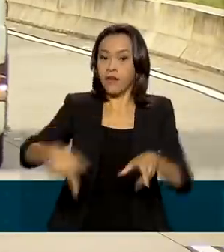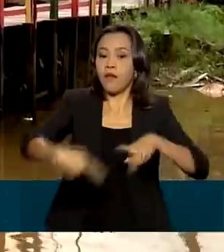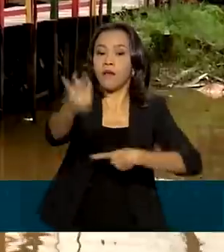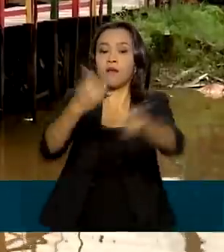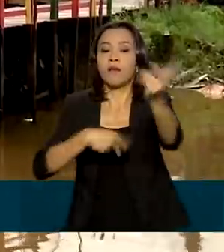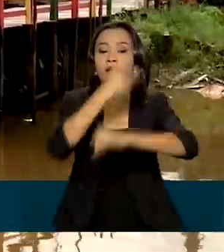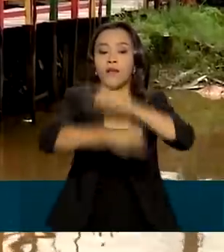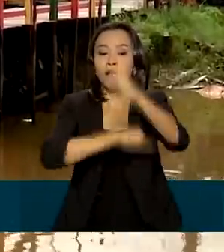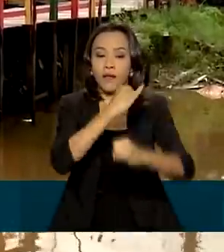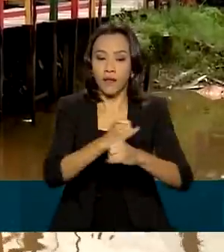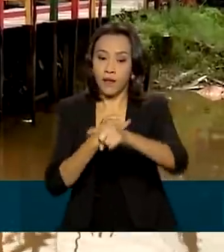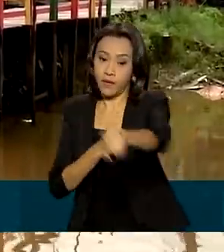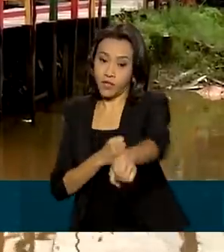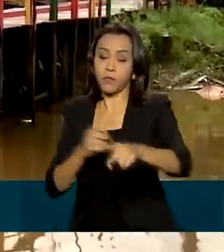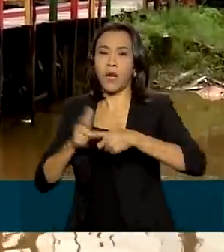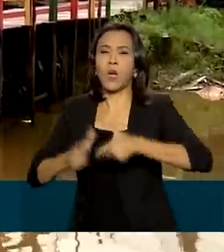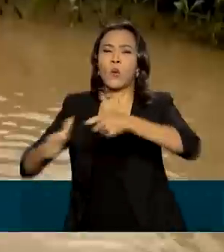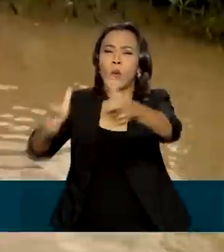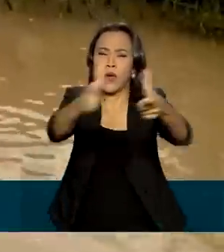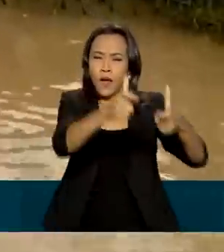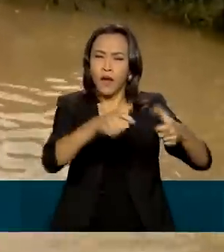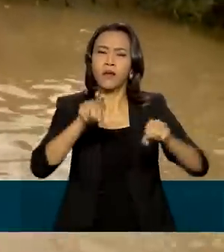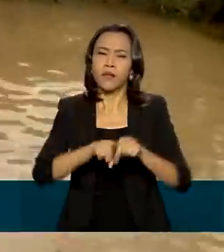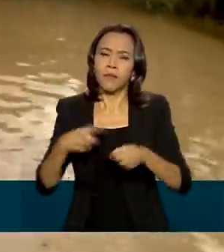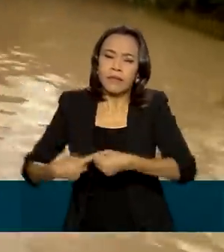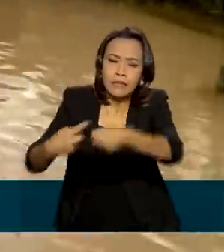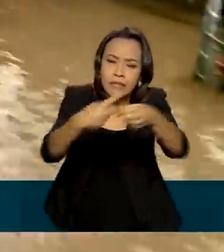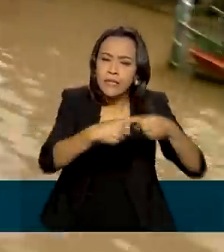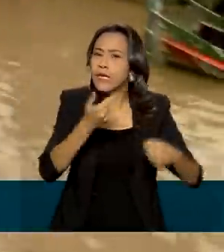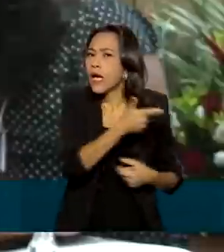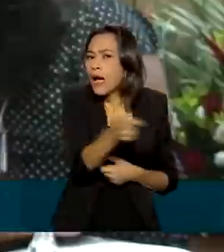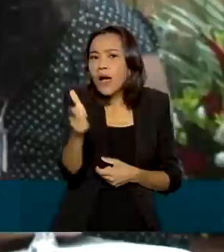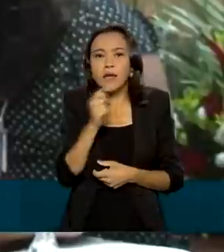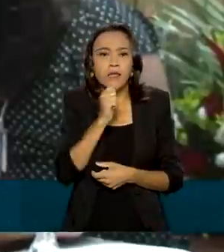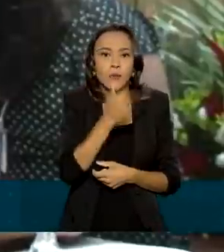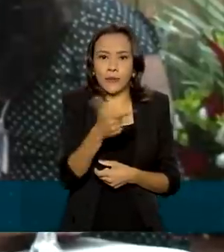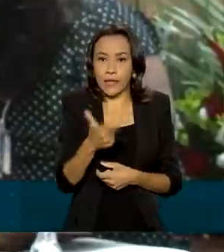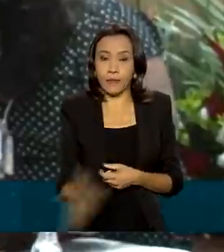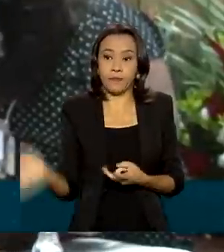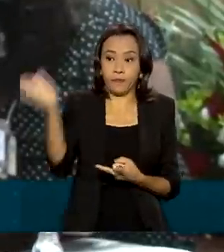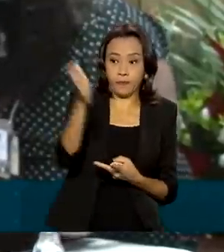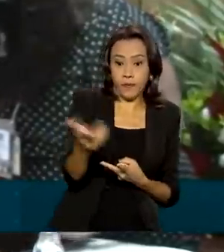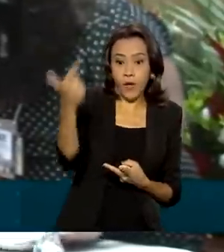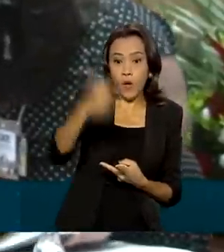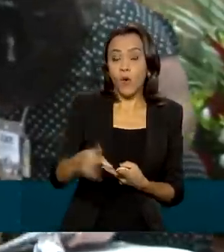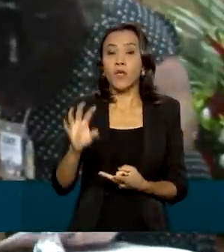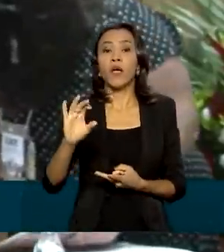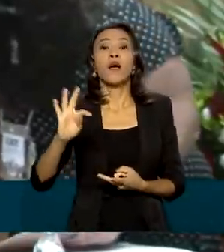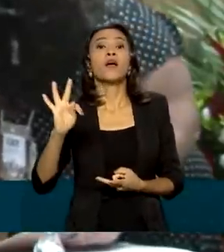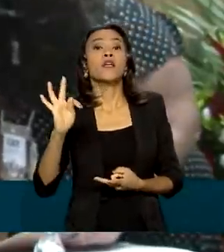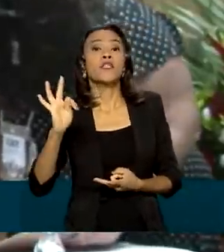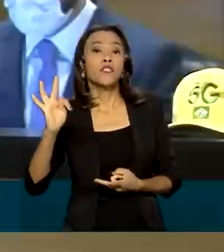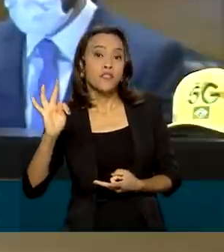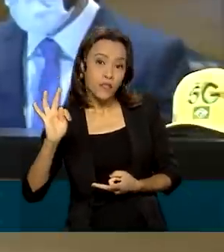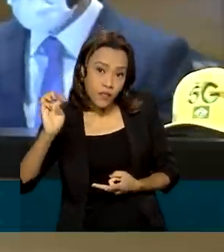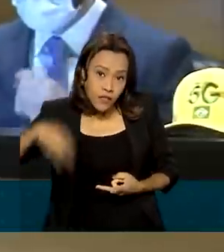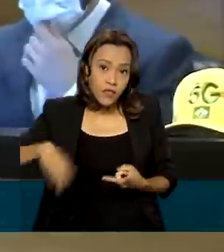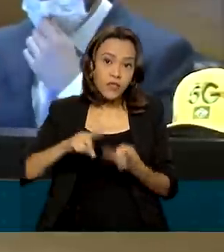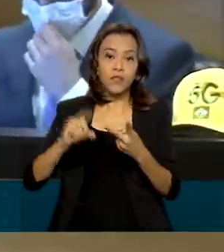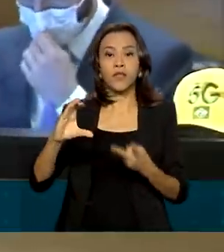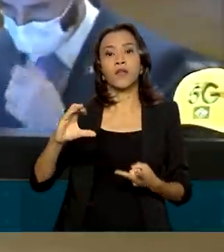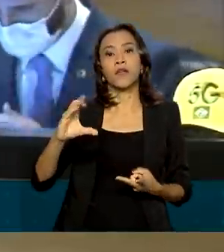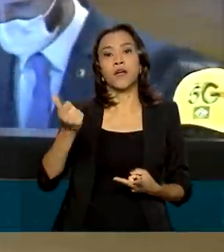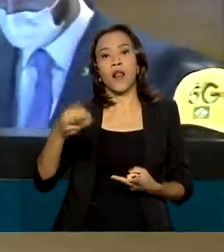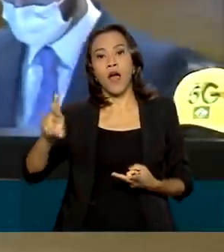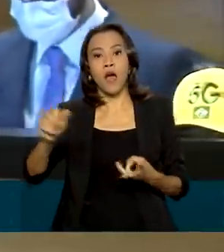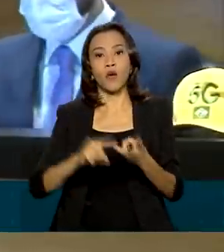federais e localidades que ainda não têm cobertura 4G. Já as empresas Claro, Vivo e Tim arremataram